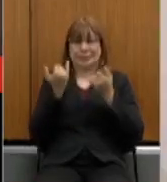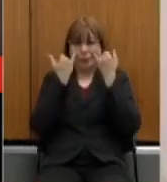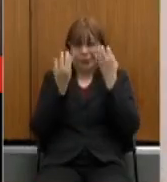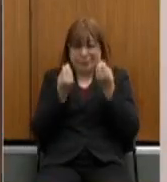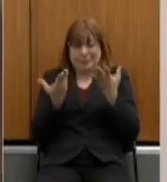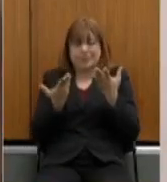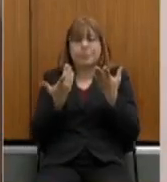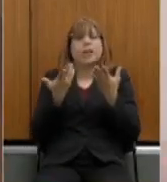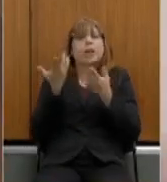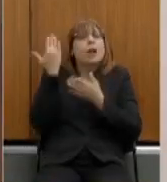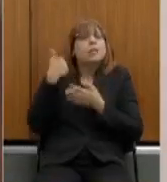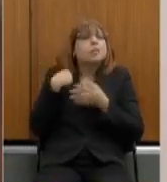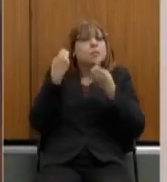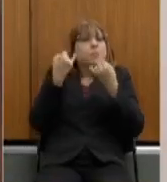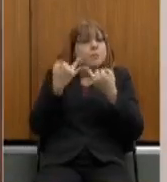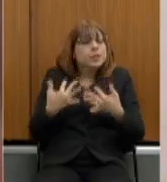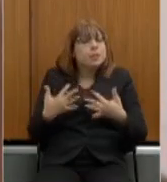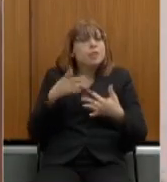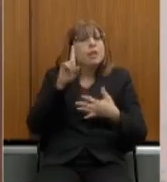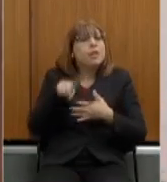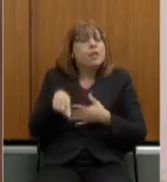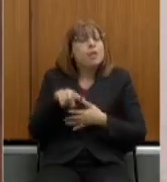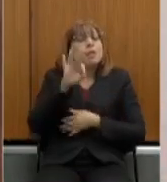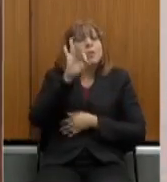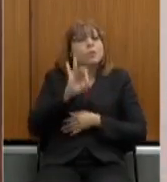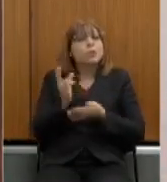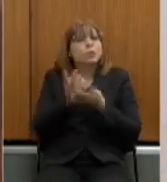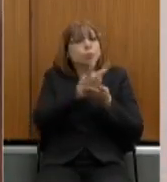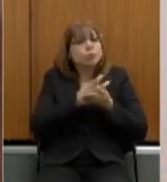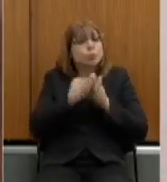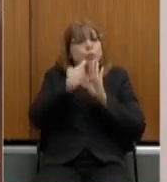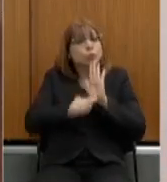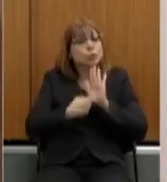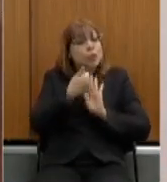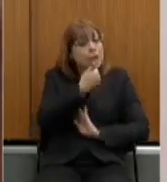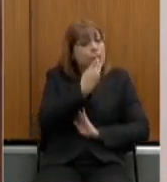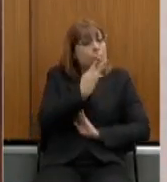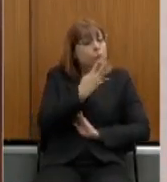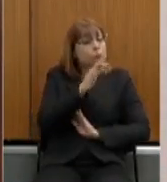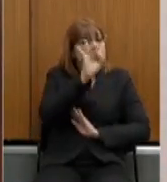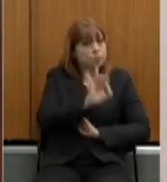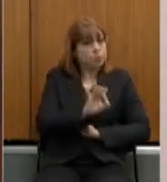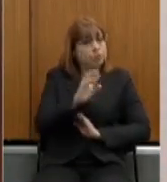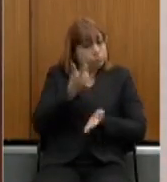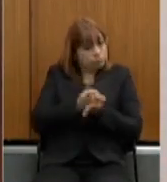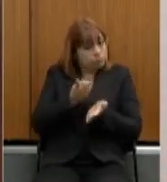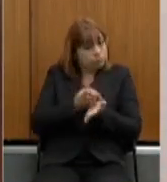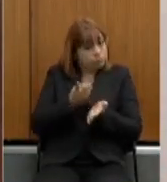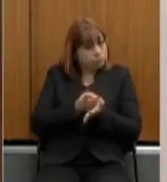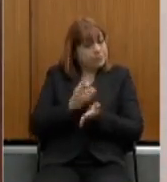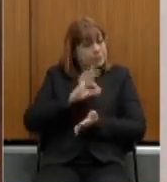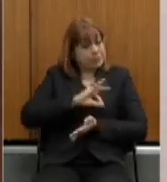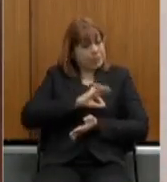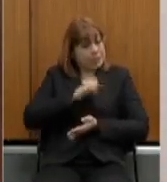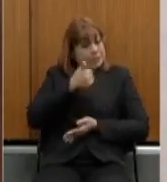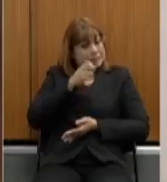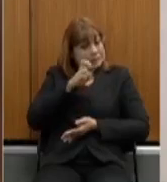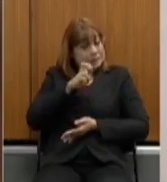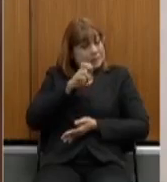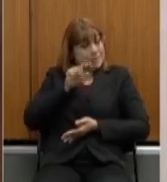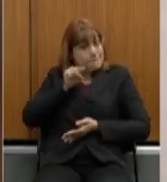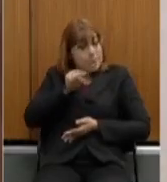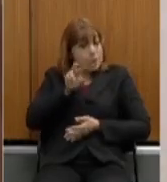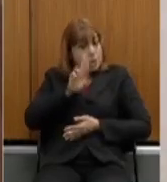alíquota como eu explicava já era de 14% foi mantida no entanto para salários acima de 15 mil